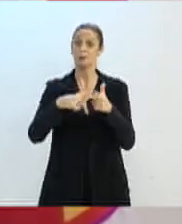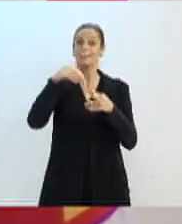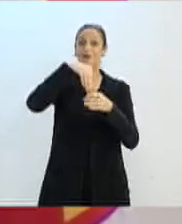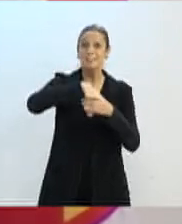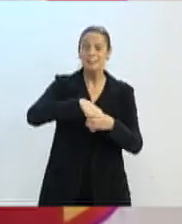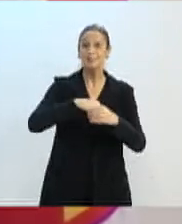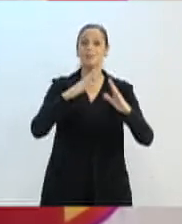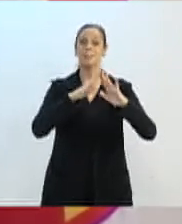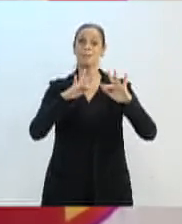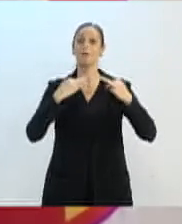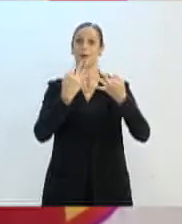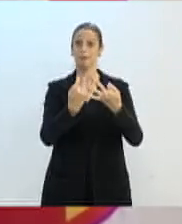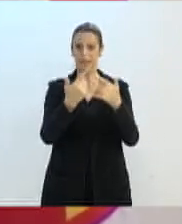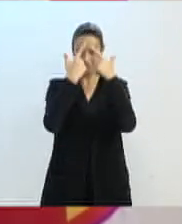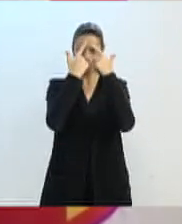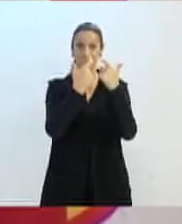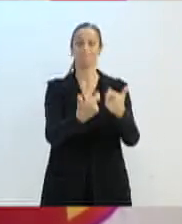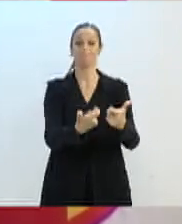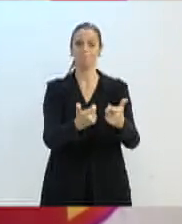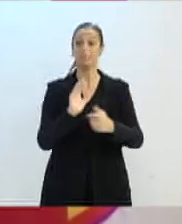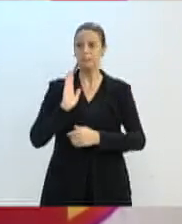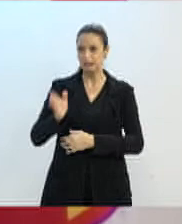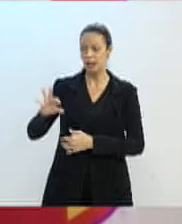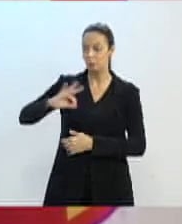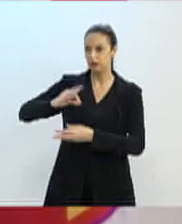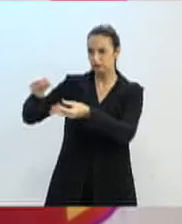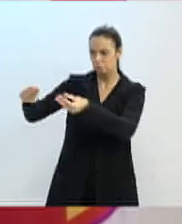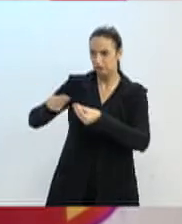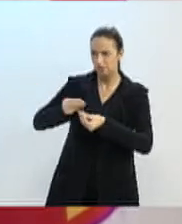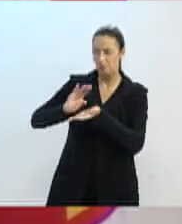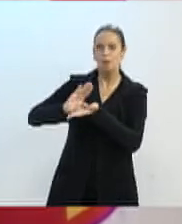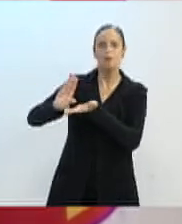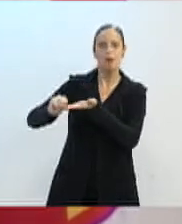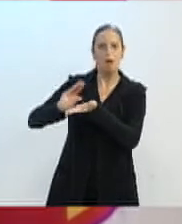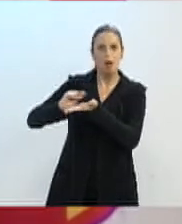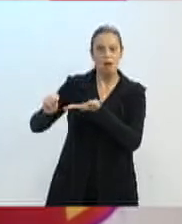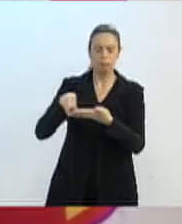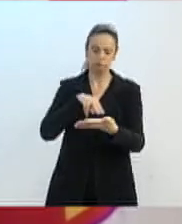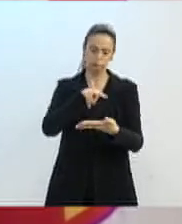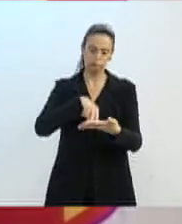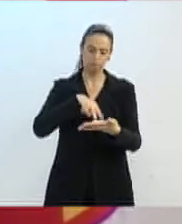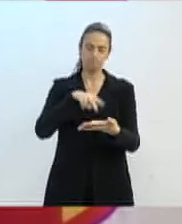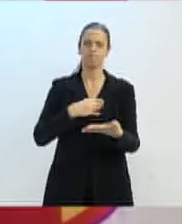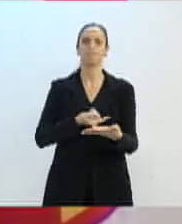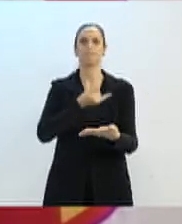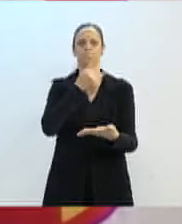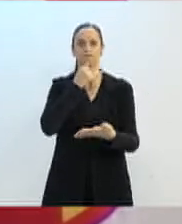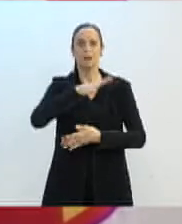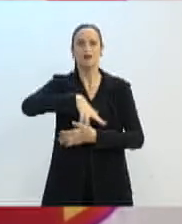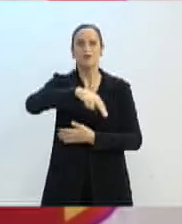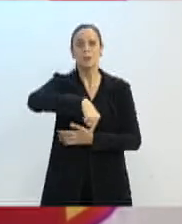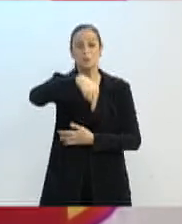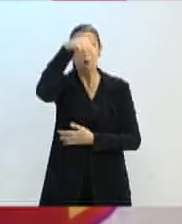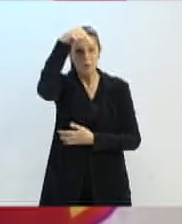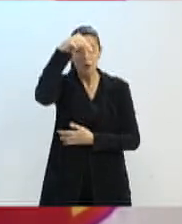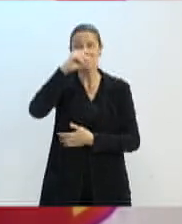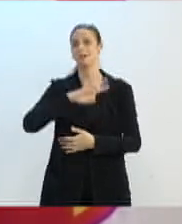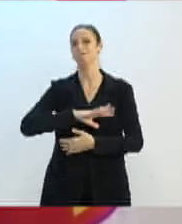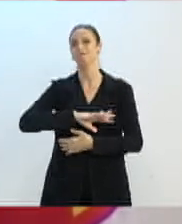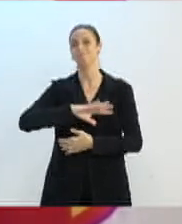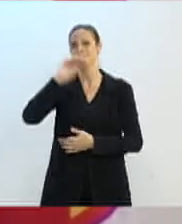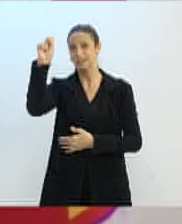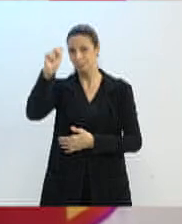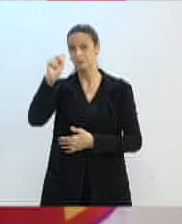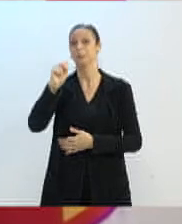pegou os dados da Polícia Militar, infelizmente, a região norte é disparada em relação à